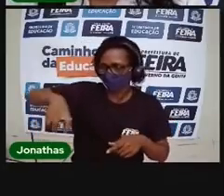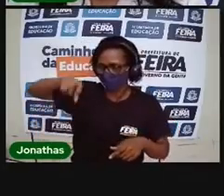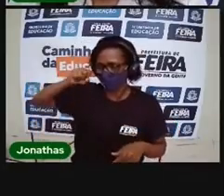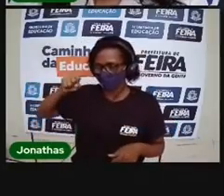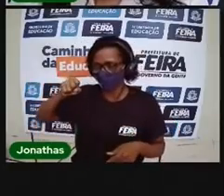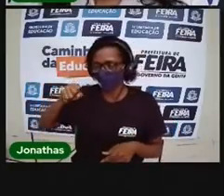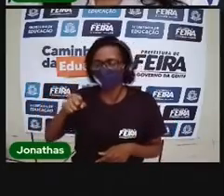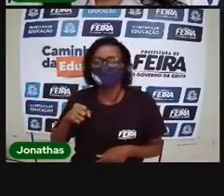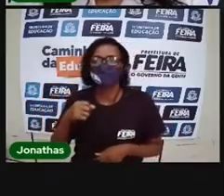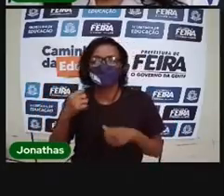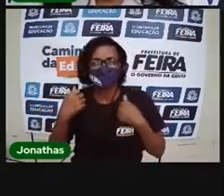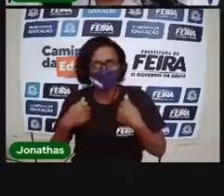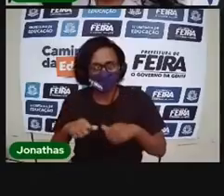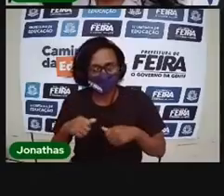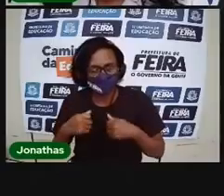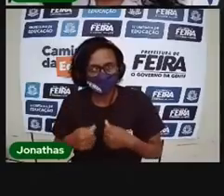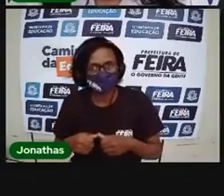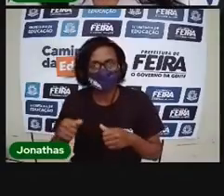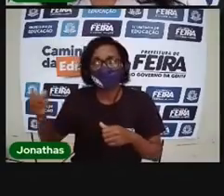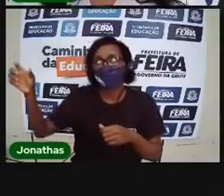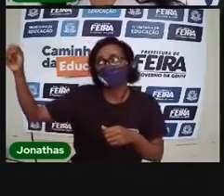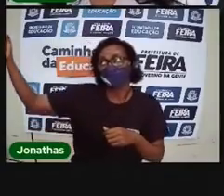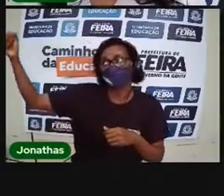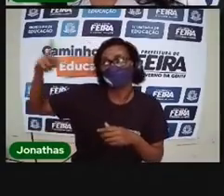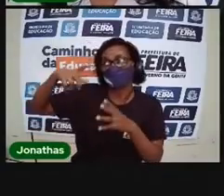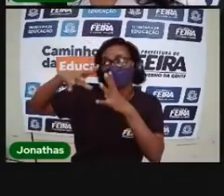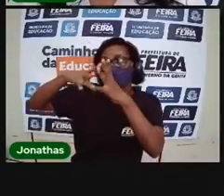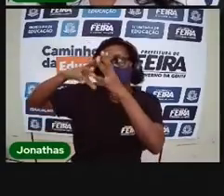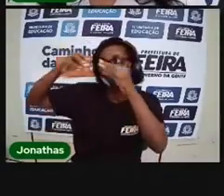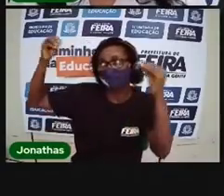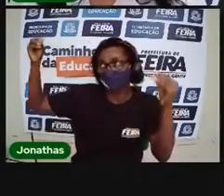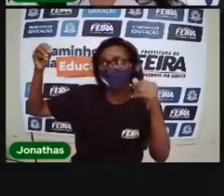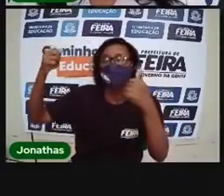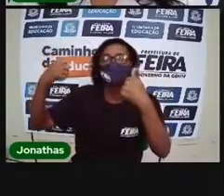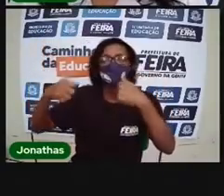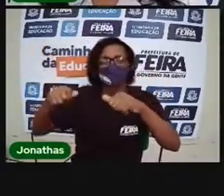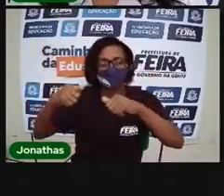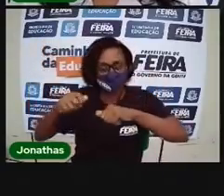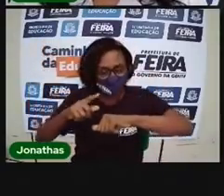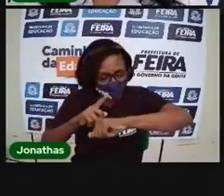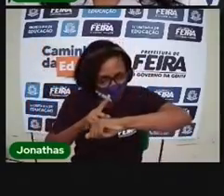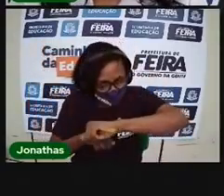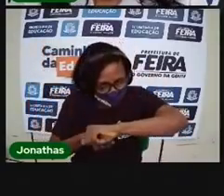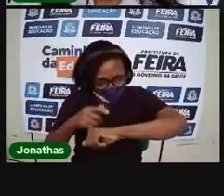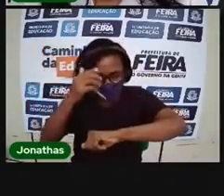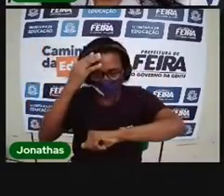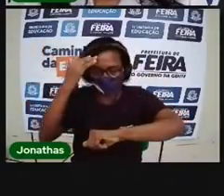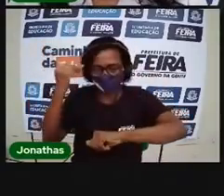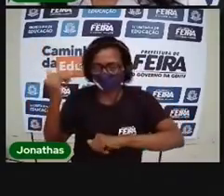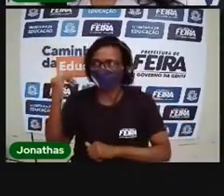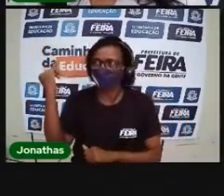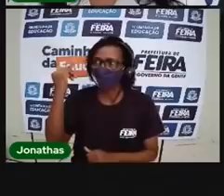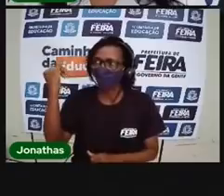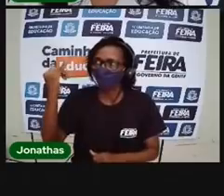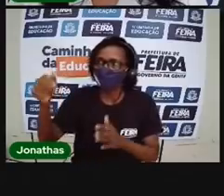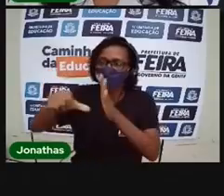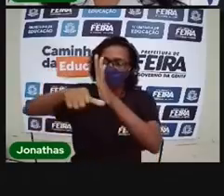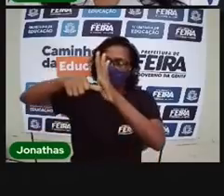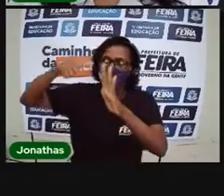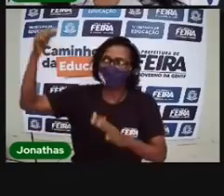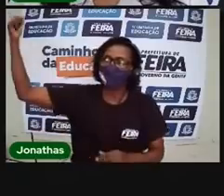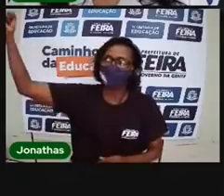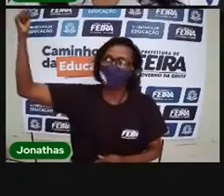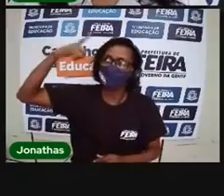mesmo o momento em que o sol vai se pôr. A primeira referência para o controle do tempo foi o sol. Assim,